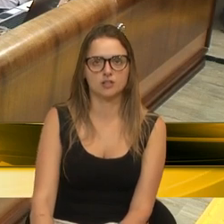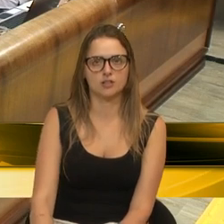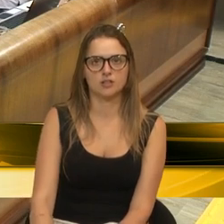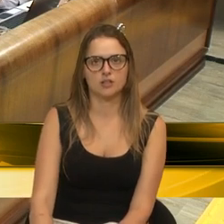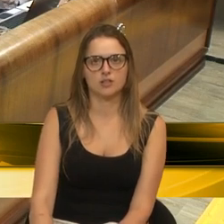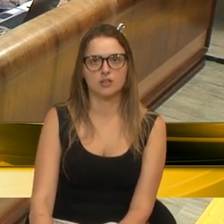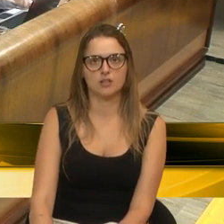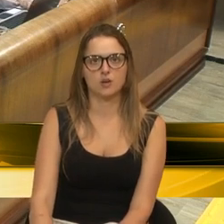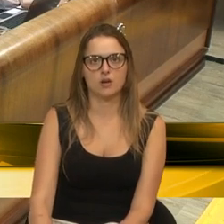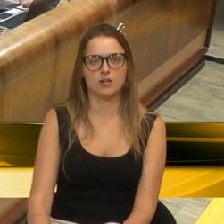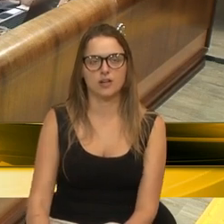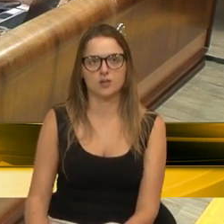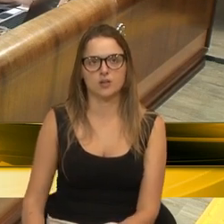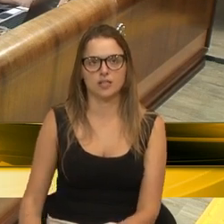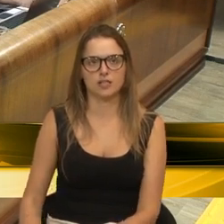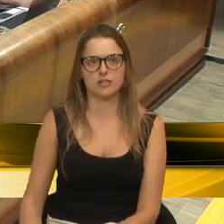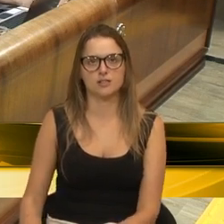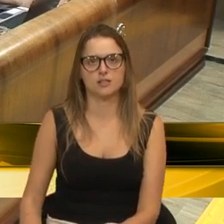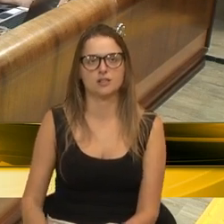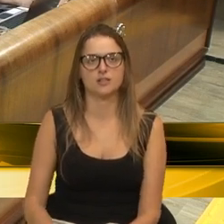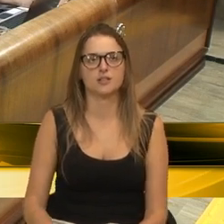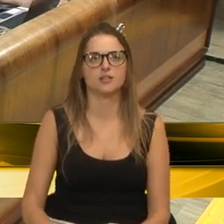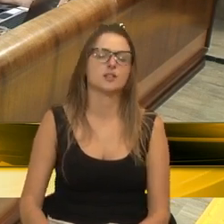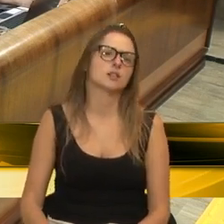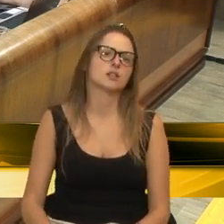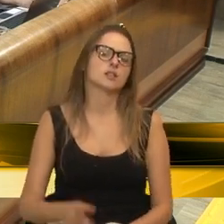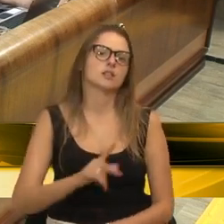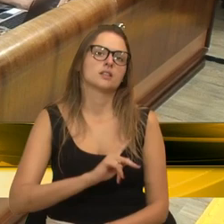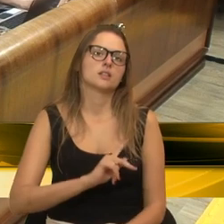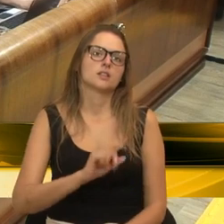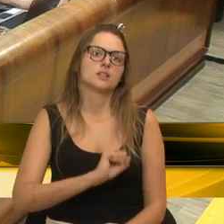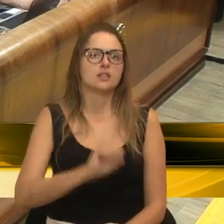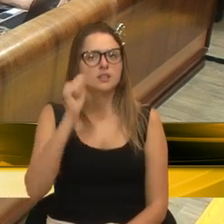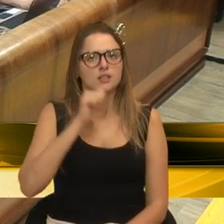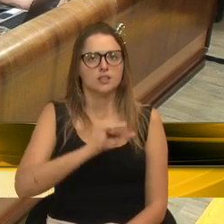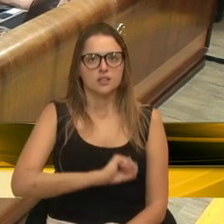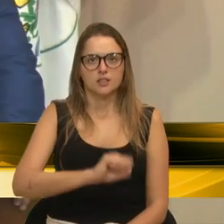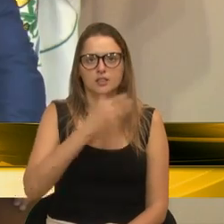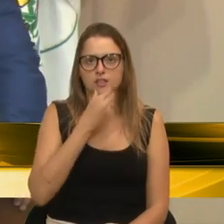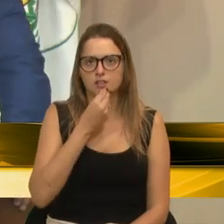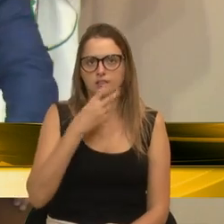Senhor Presidente, senhoras vereadoras, senhores vereadores,